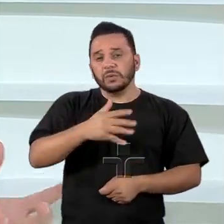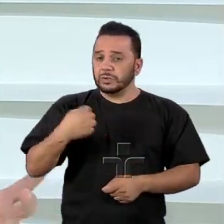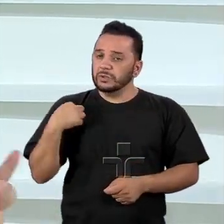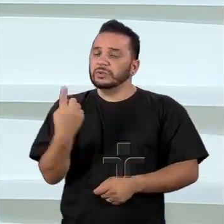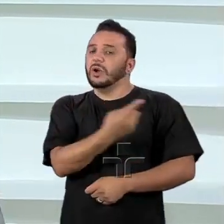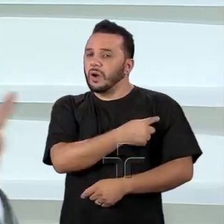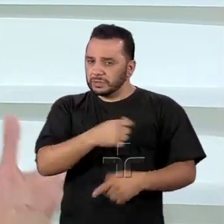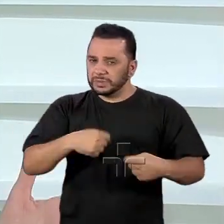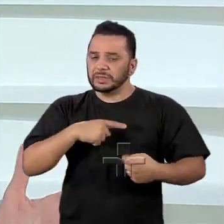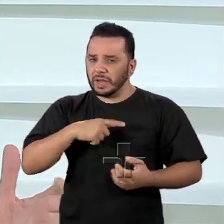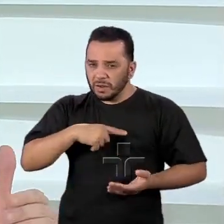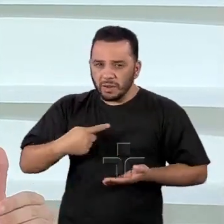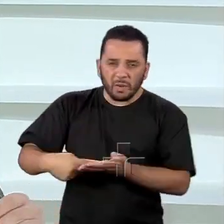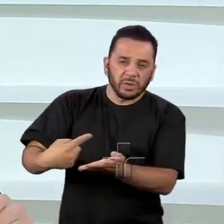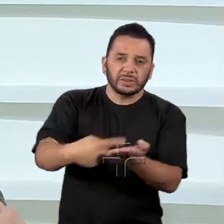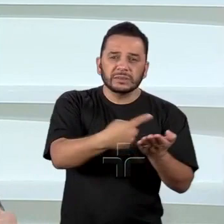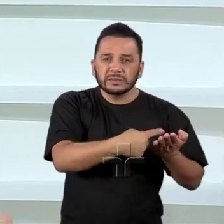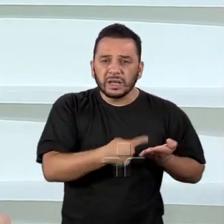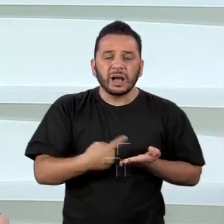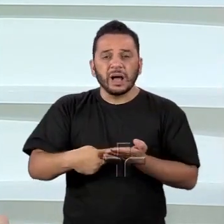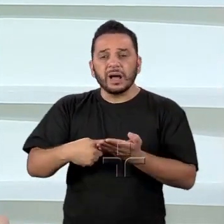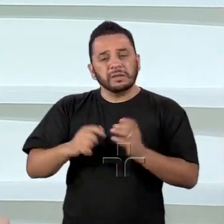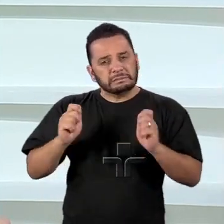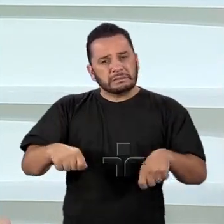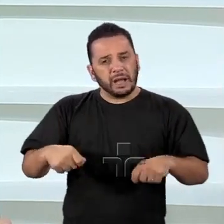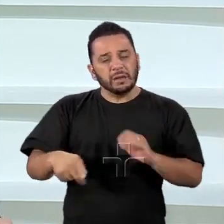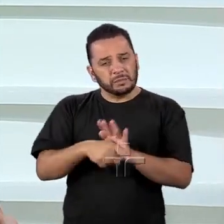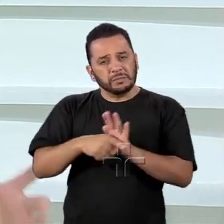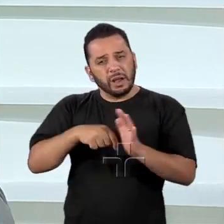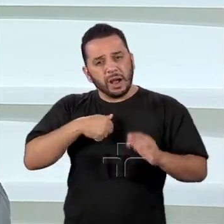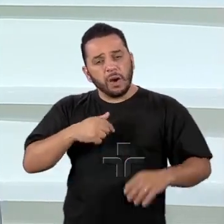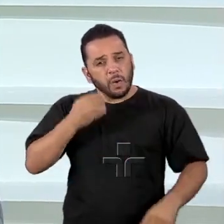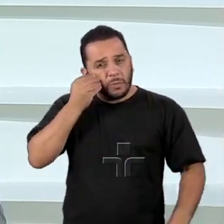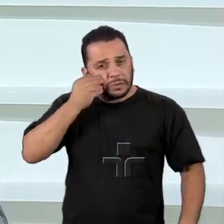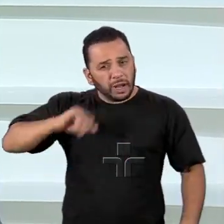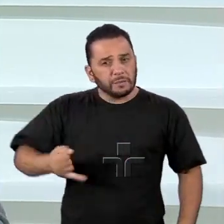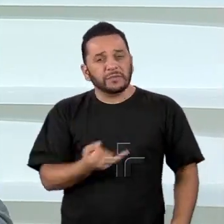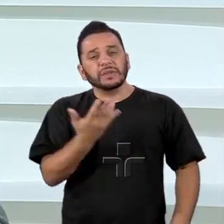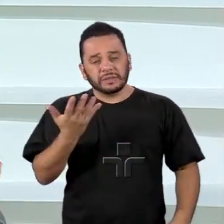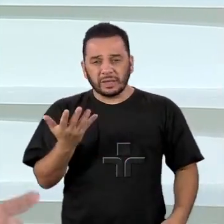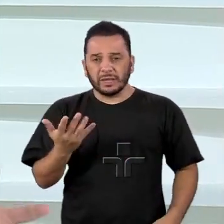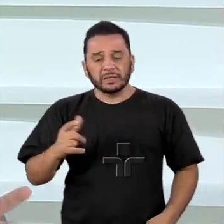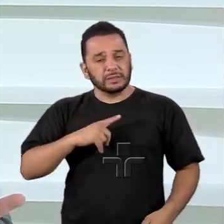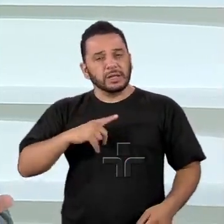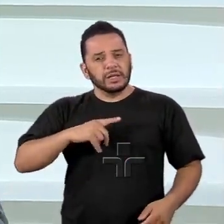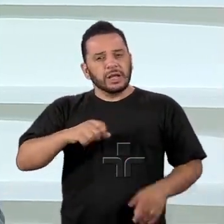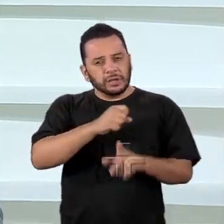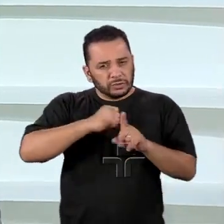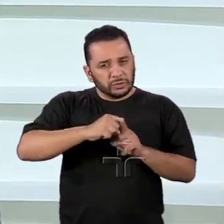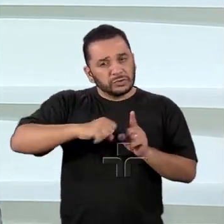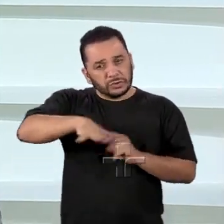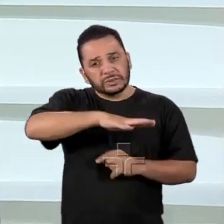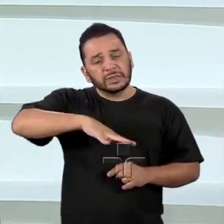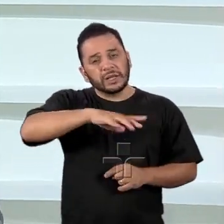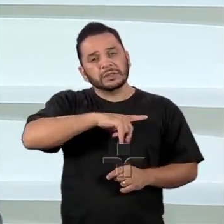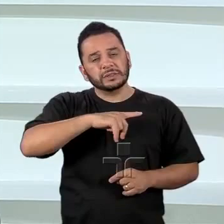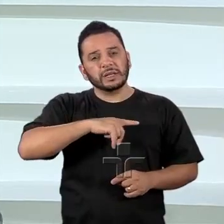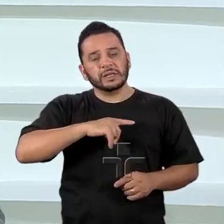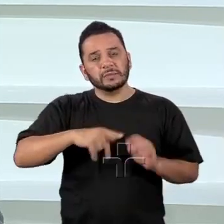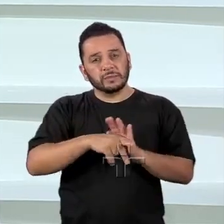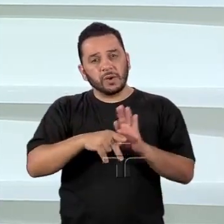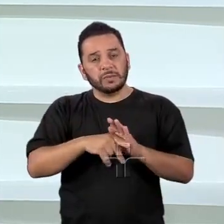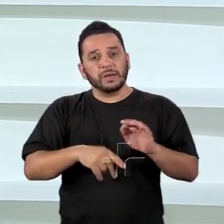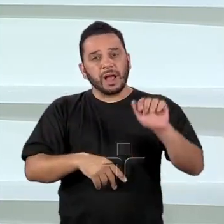nos organizar, nos coordenar para aproveitar as melhores oportunidades desse mundo, que é o mundo cada vez mais da Ásia Pacífico, da